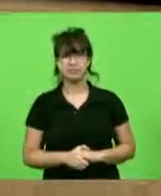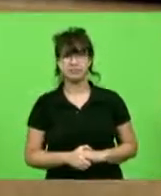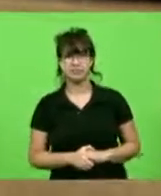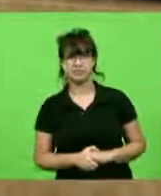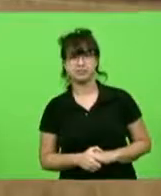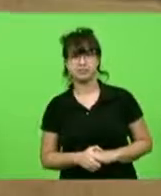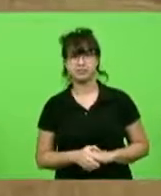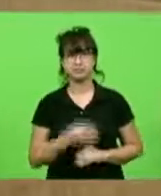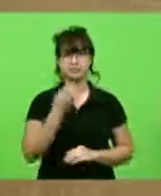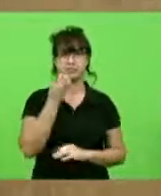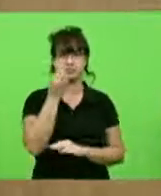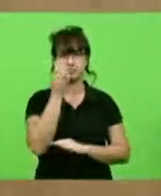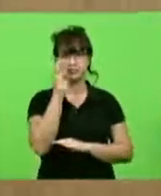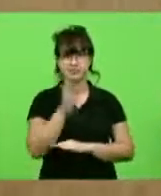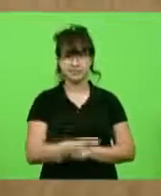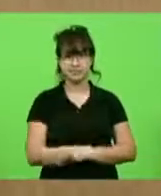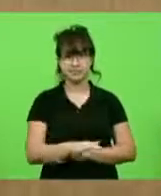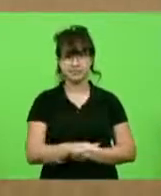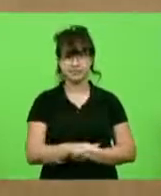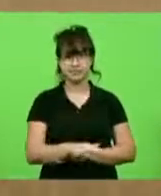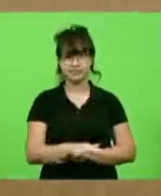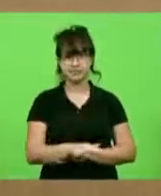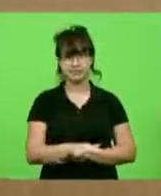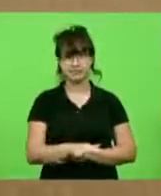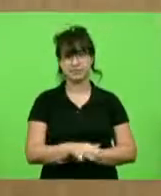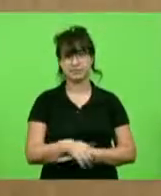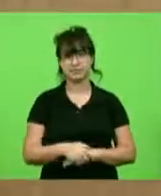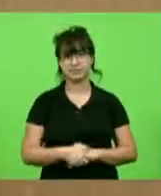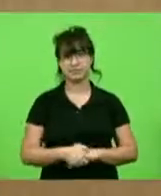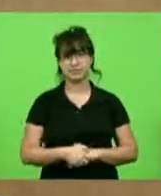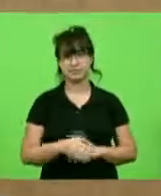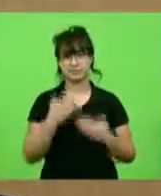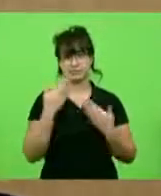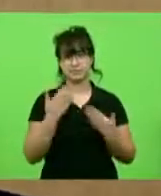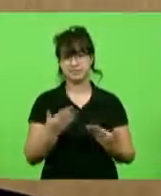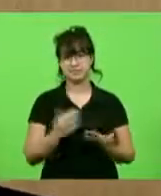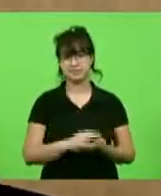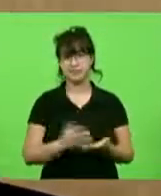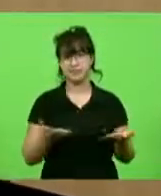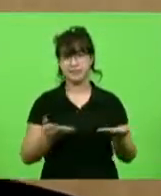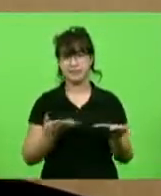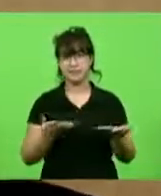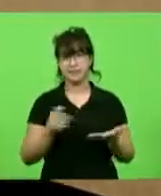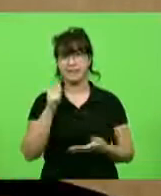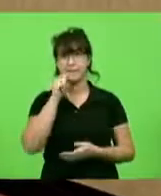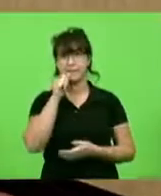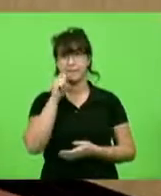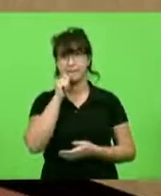Obrigado, deputado. A próxima inscrita é a deputada Ana Campagnolo, por dez minutos, deputada.